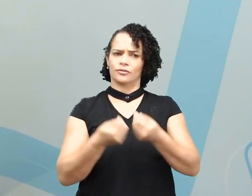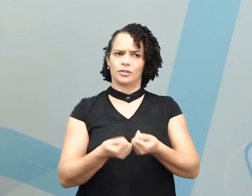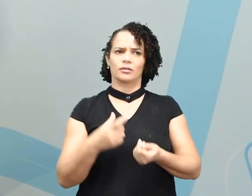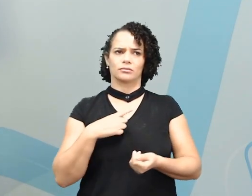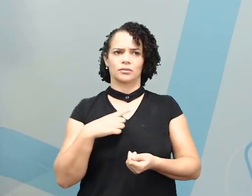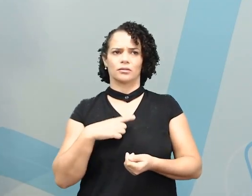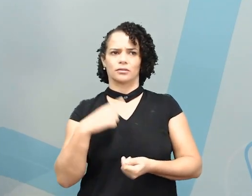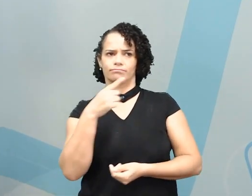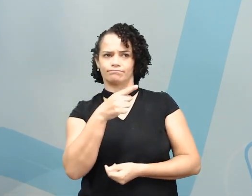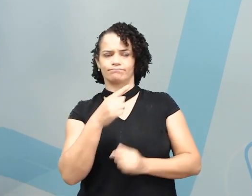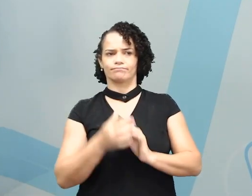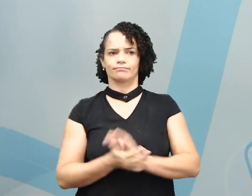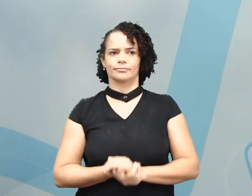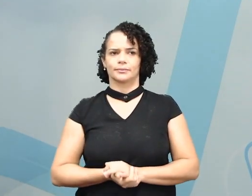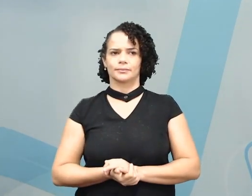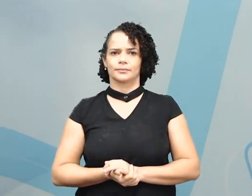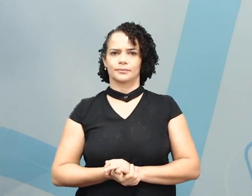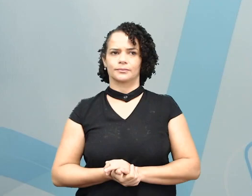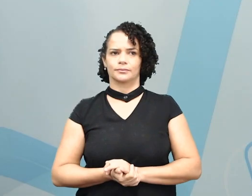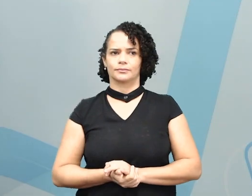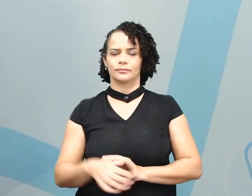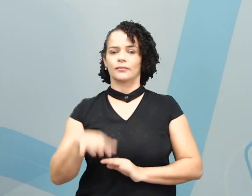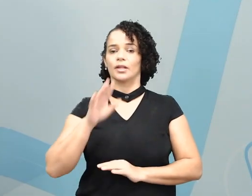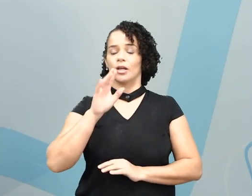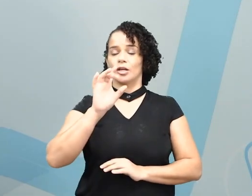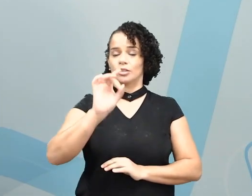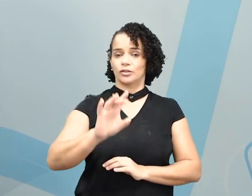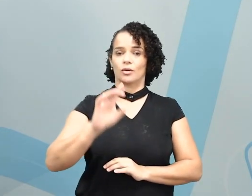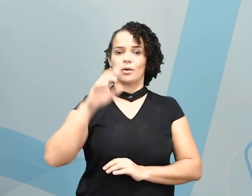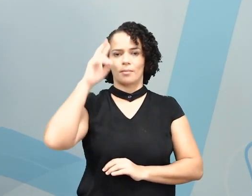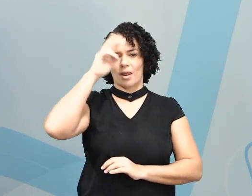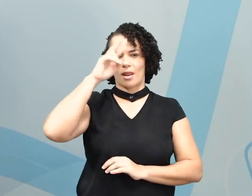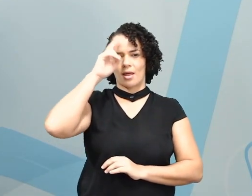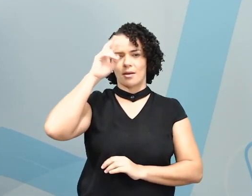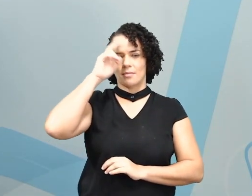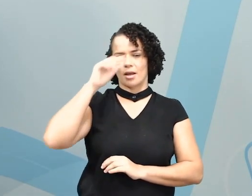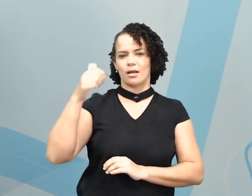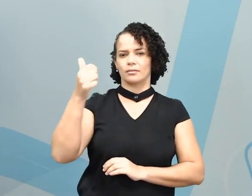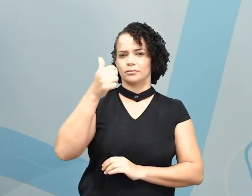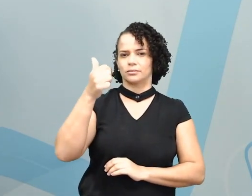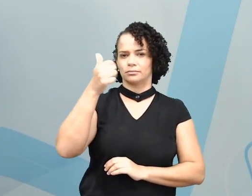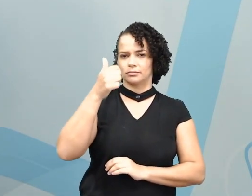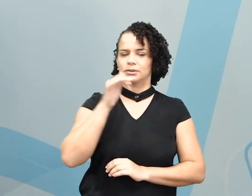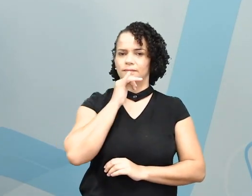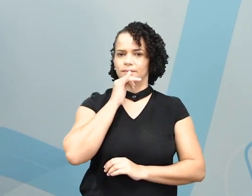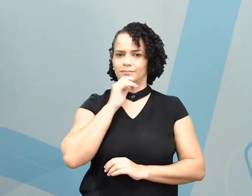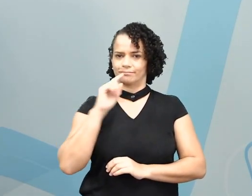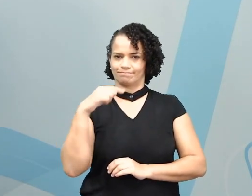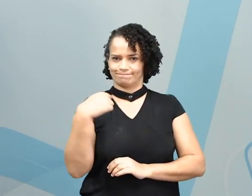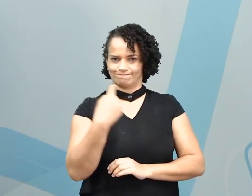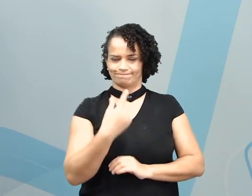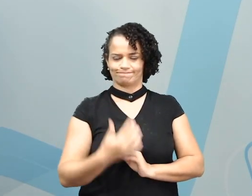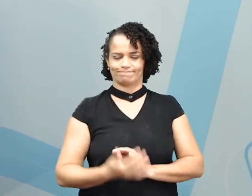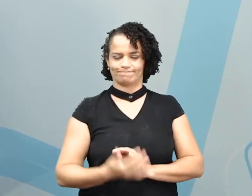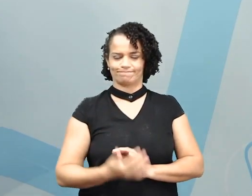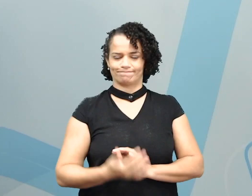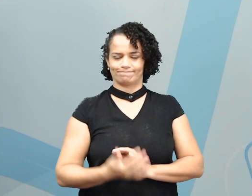aqui I am a teacher. Só para relembrar aquele primeiro exemplo da gente. Certo?